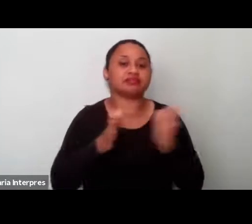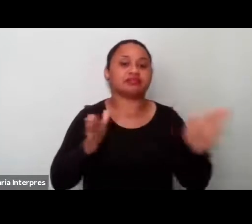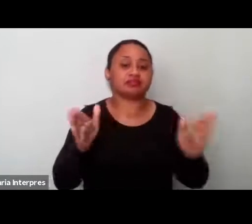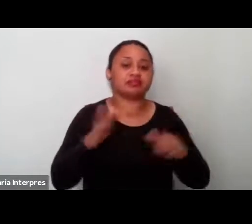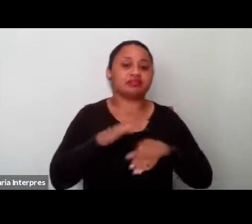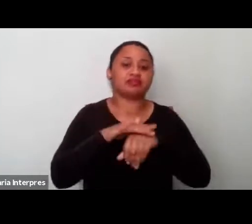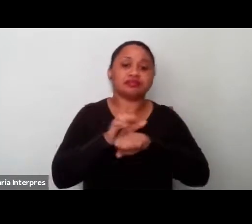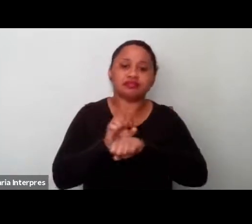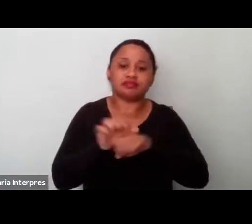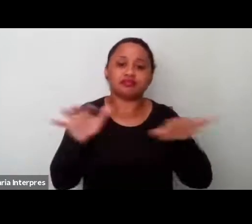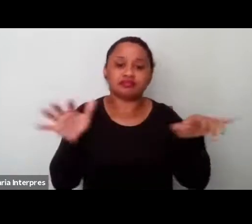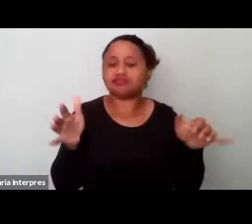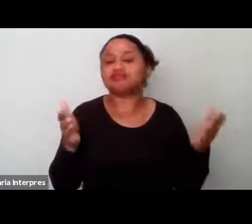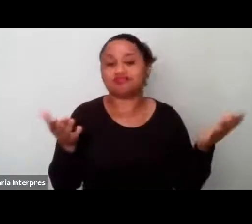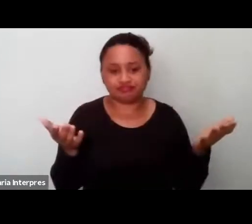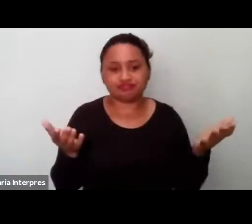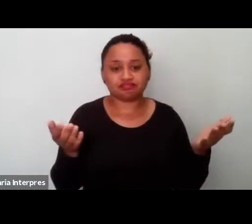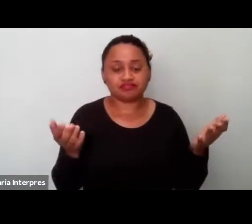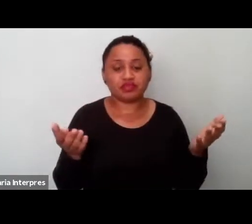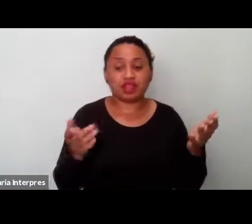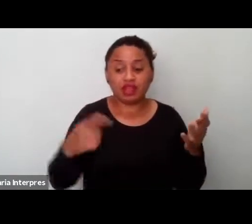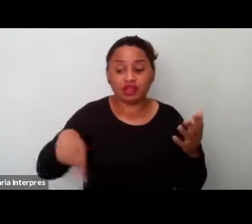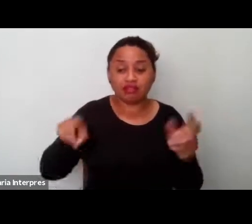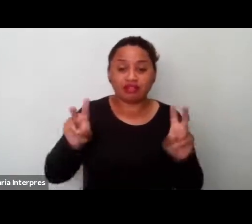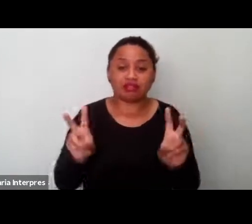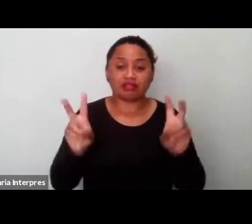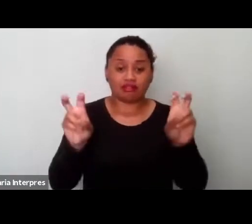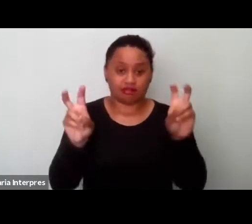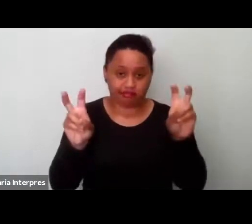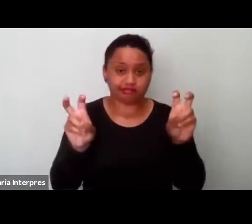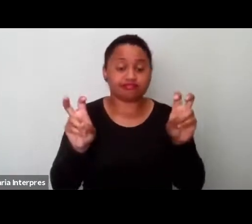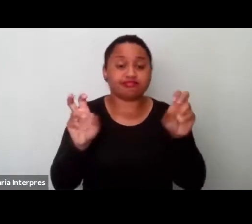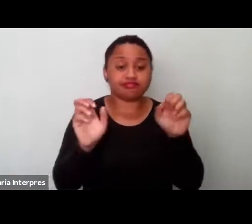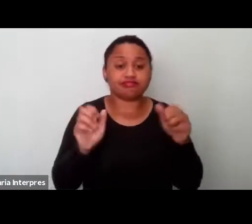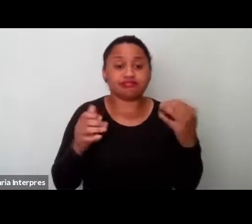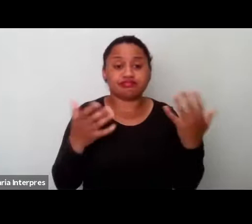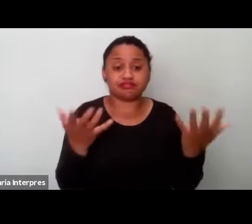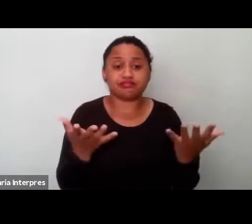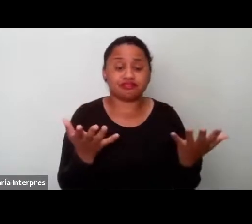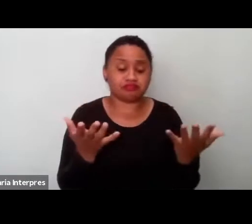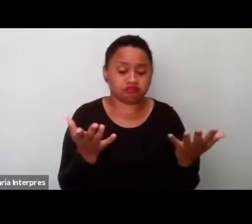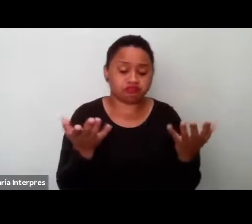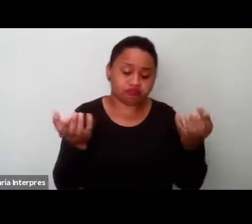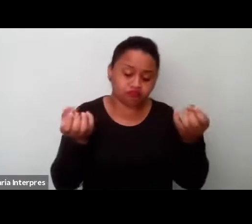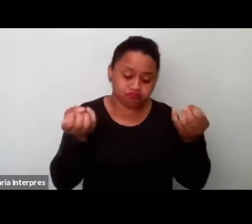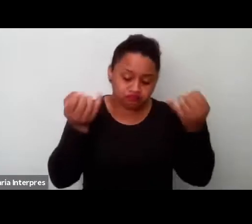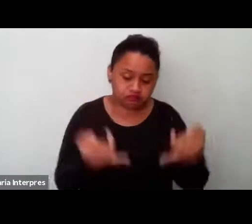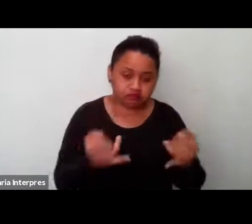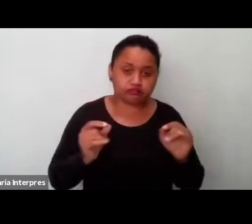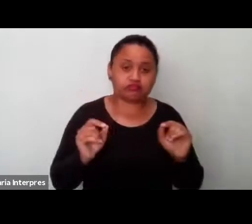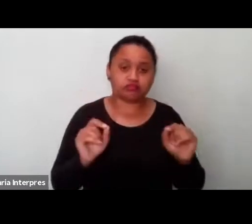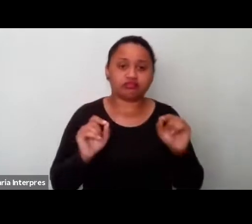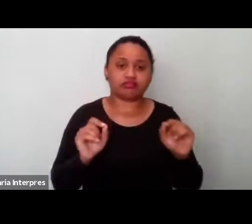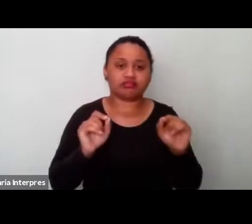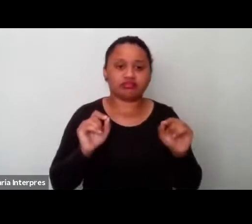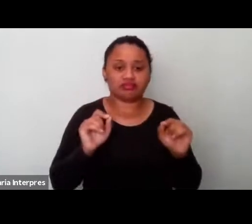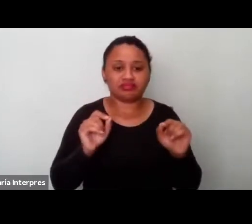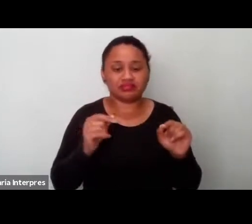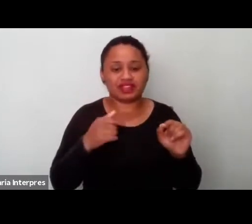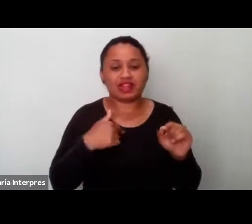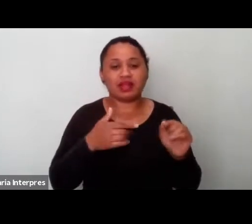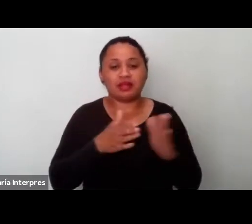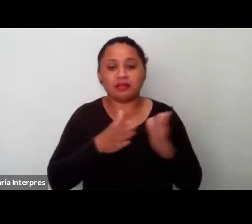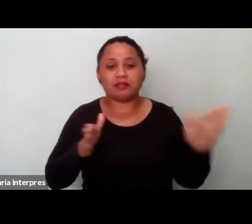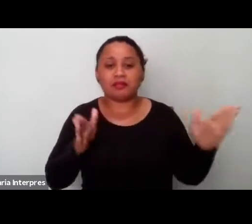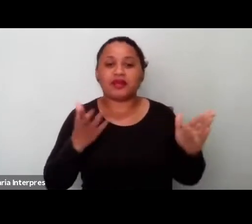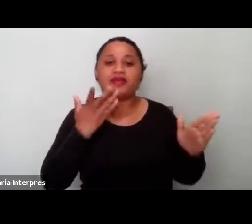em relação a essa temática, então, no que tange às infâncias,